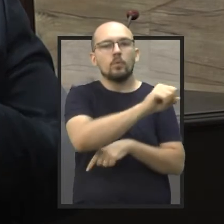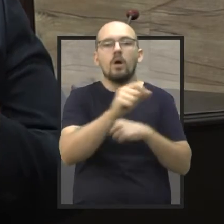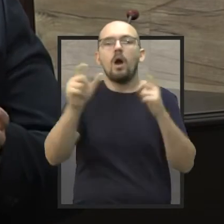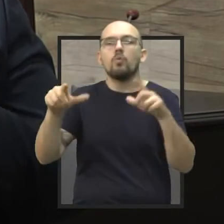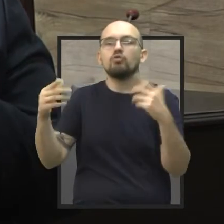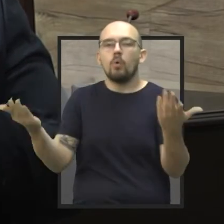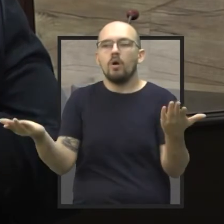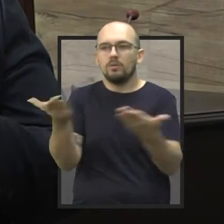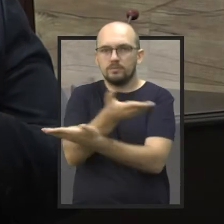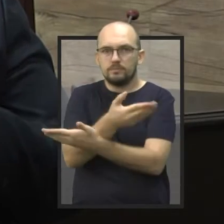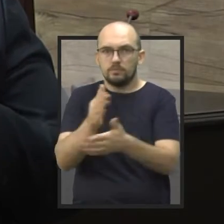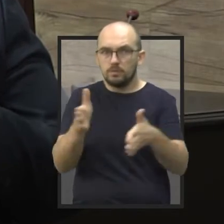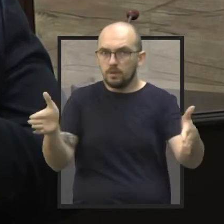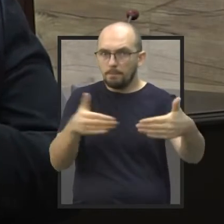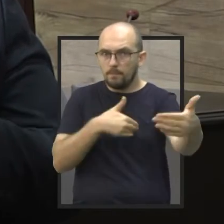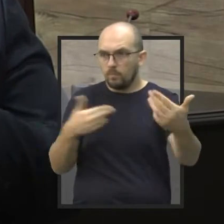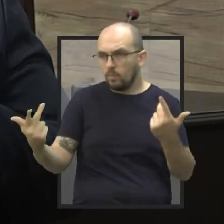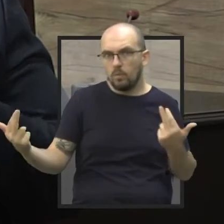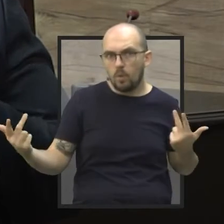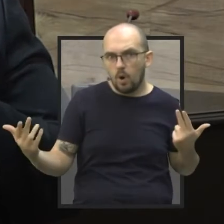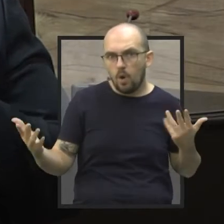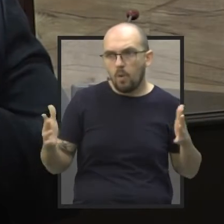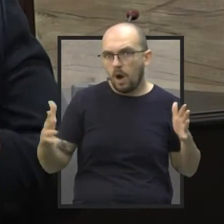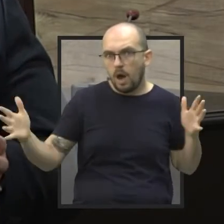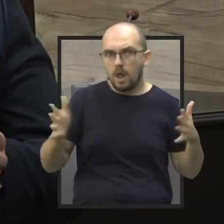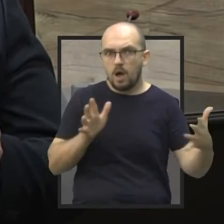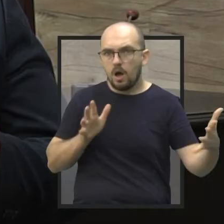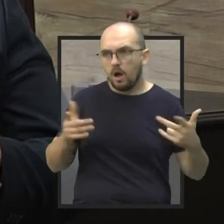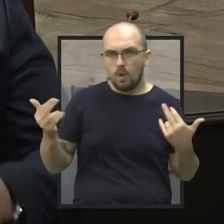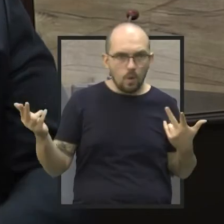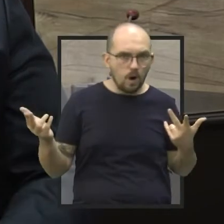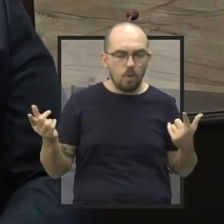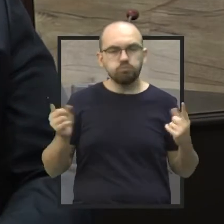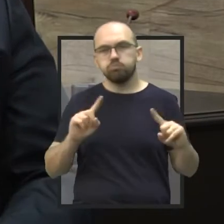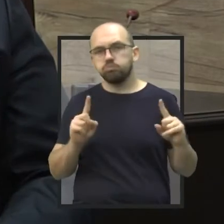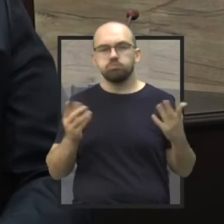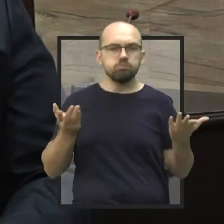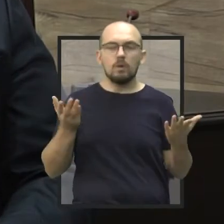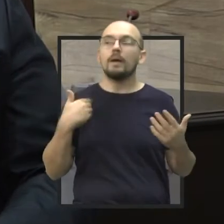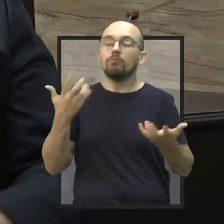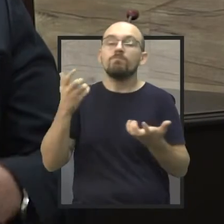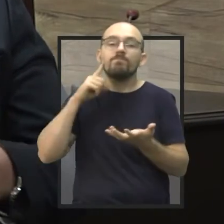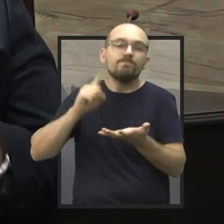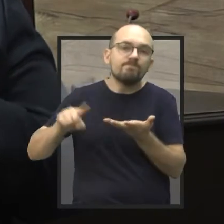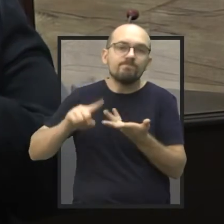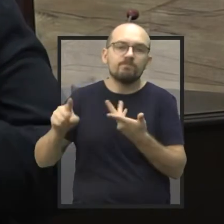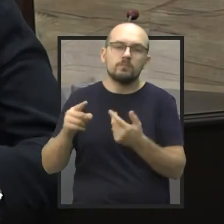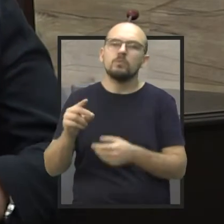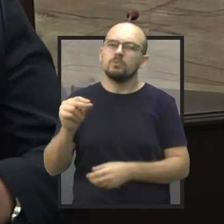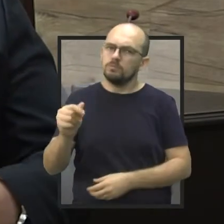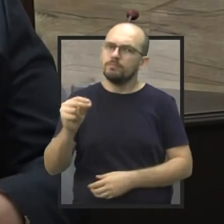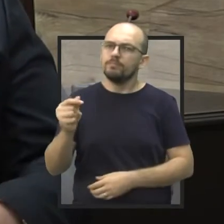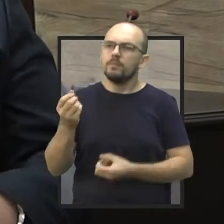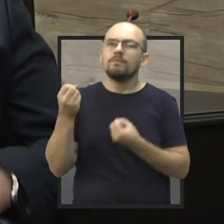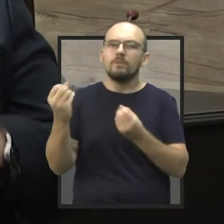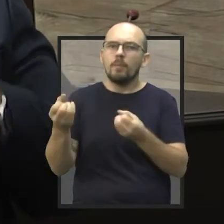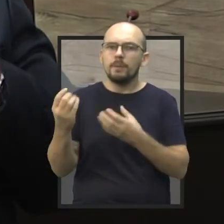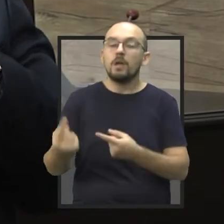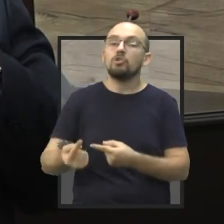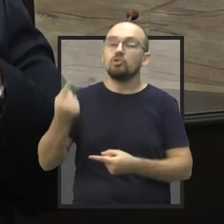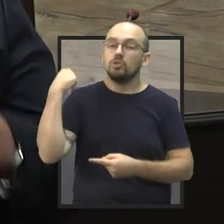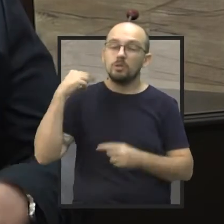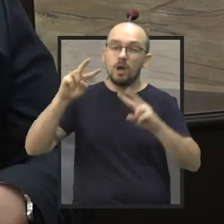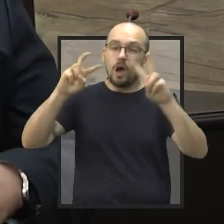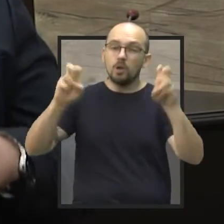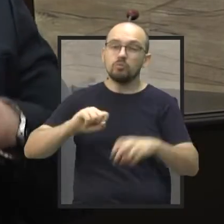é compatível com a área do teatro. Então, é uma demanda antiga também, é